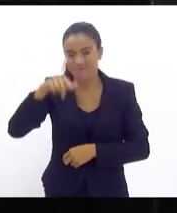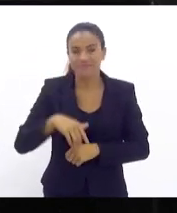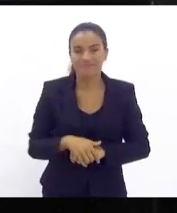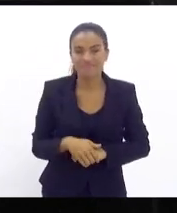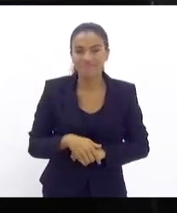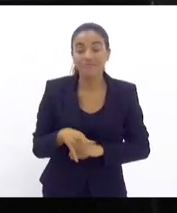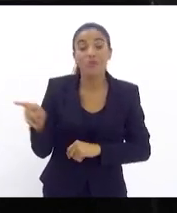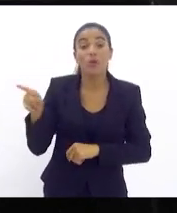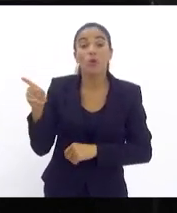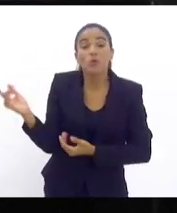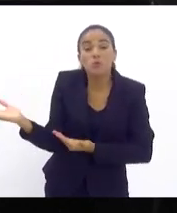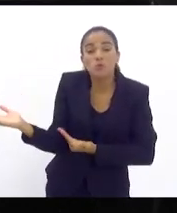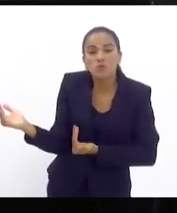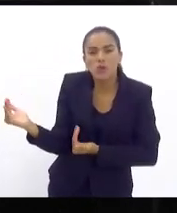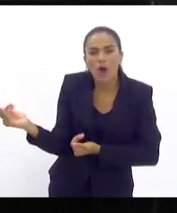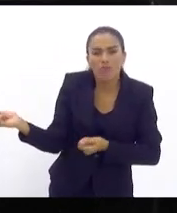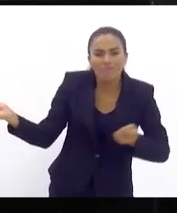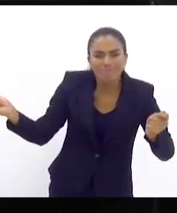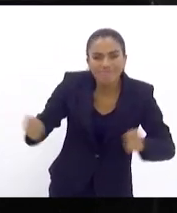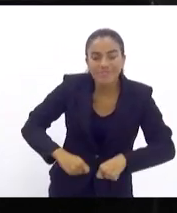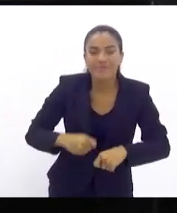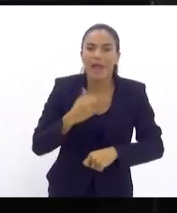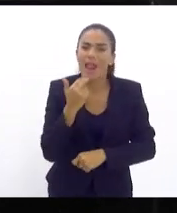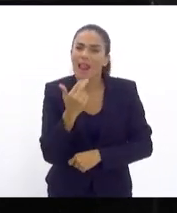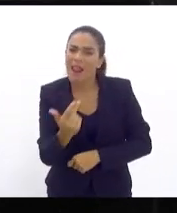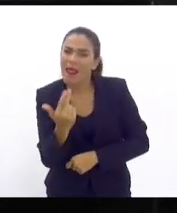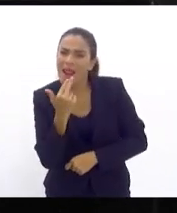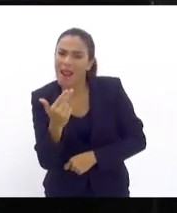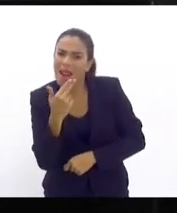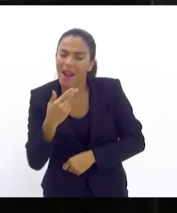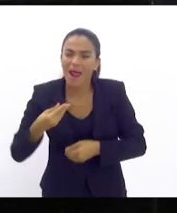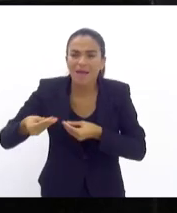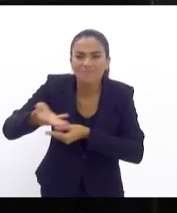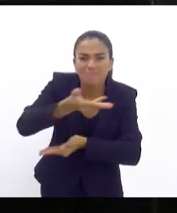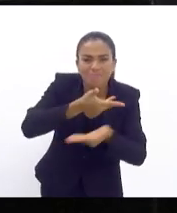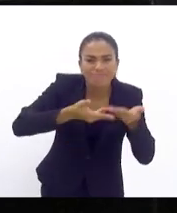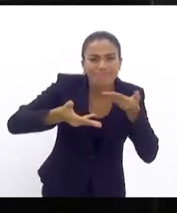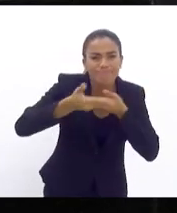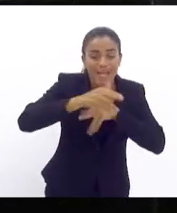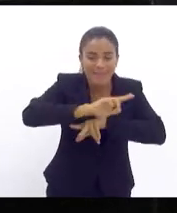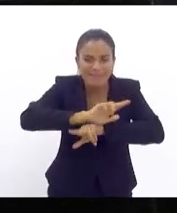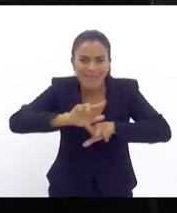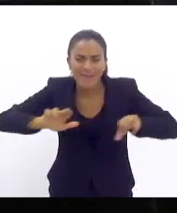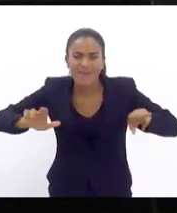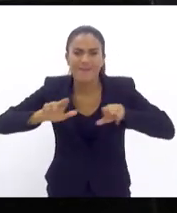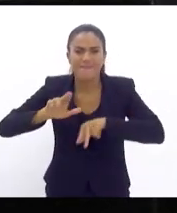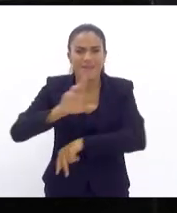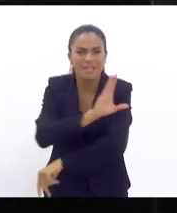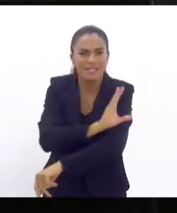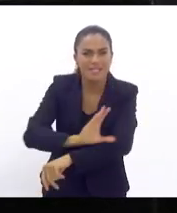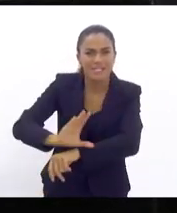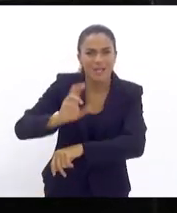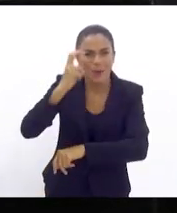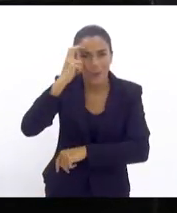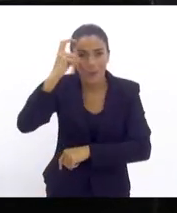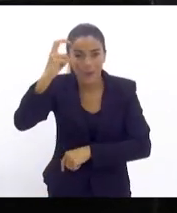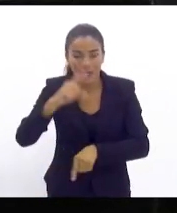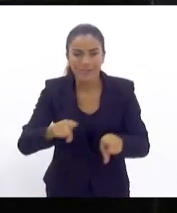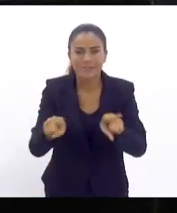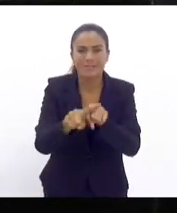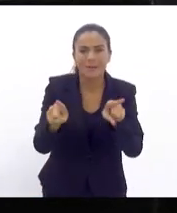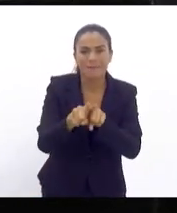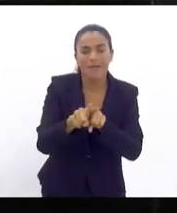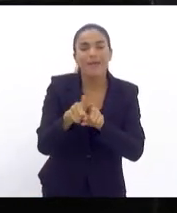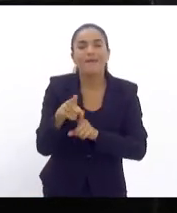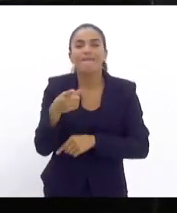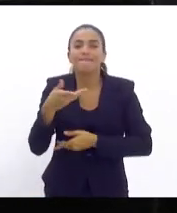aprender uma nova língua, conviver com diferenças culturais, respeitar povos diferentes,